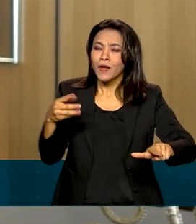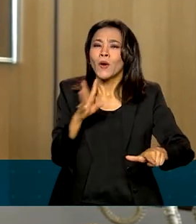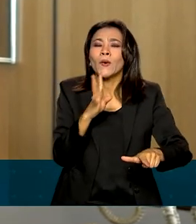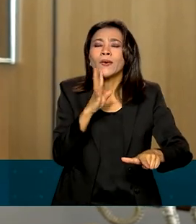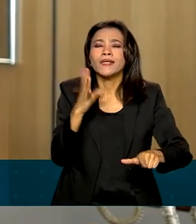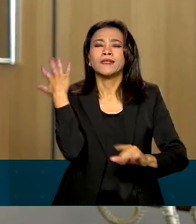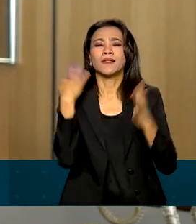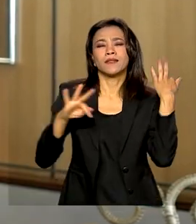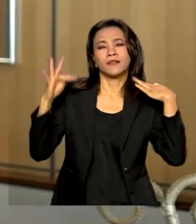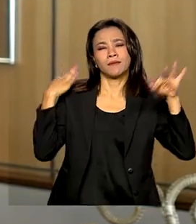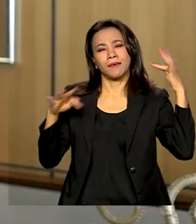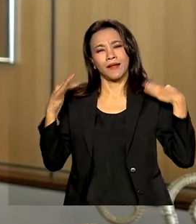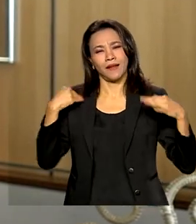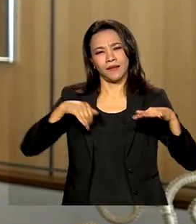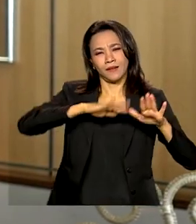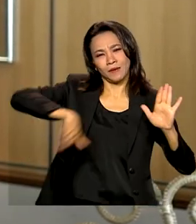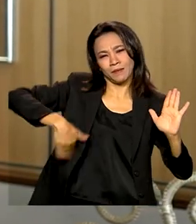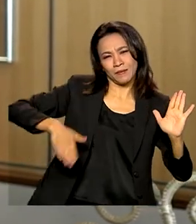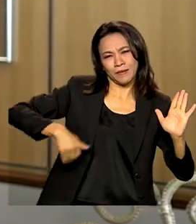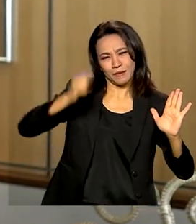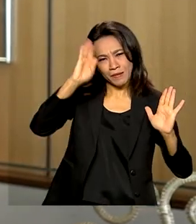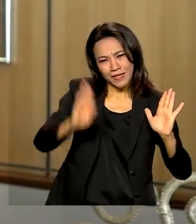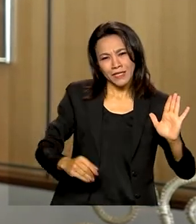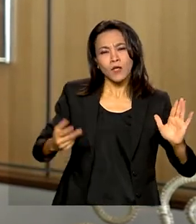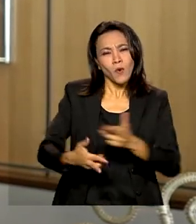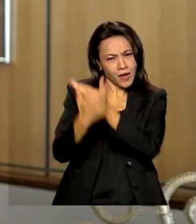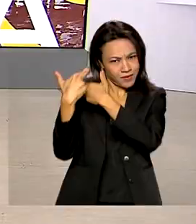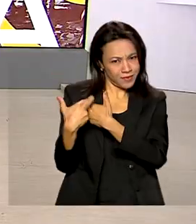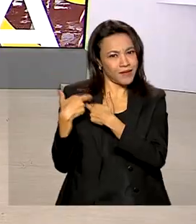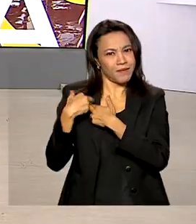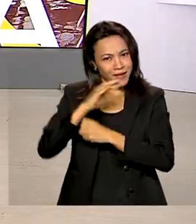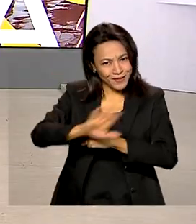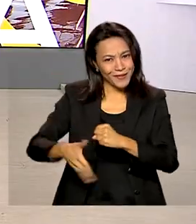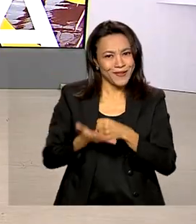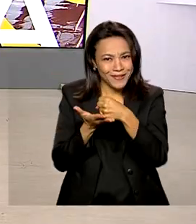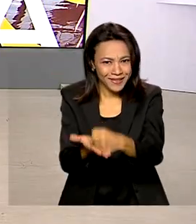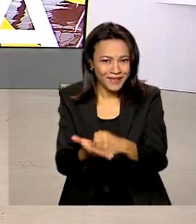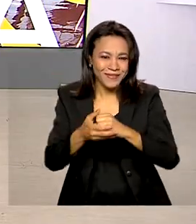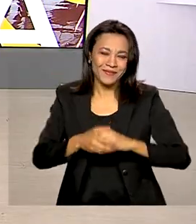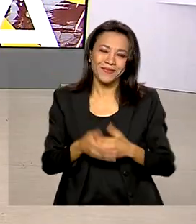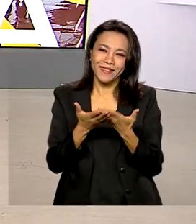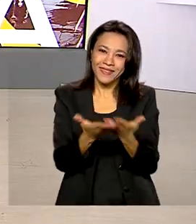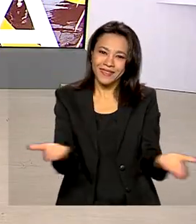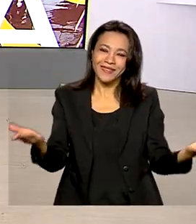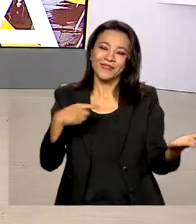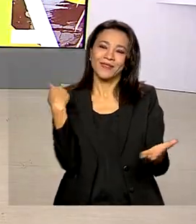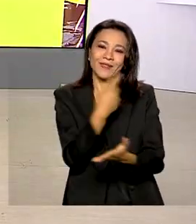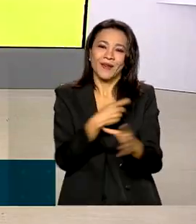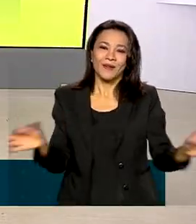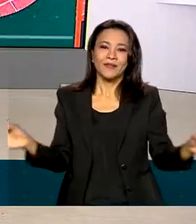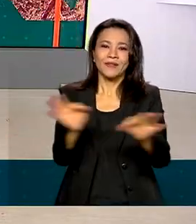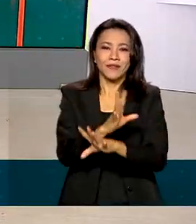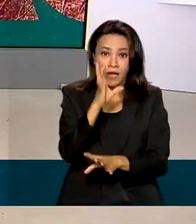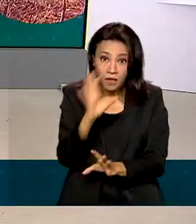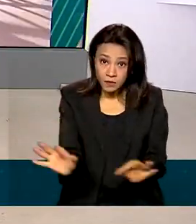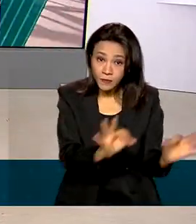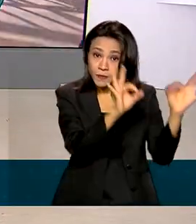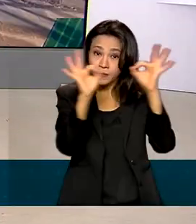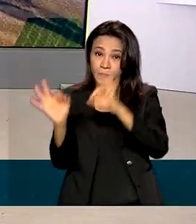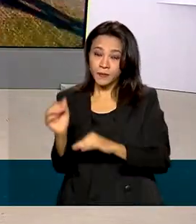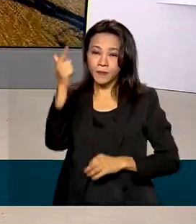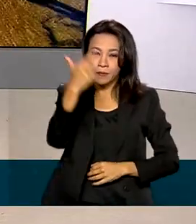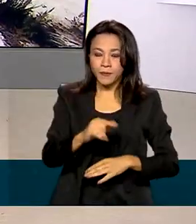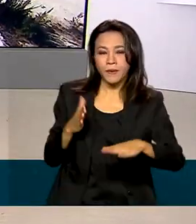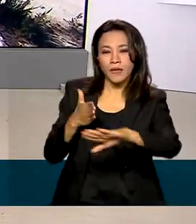naturais brasileiras de forma mais responsável e sustentável. É isso, a gente fica por aqui para rever as reportagens.